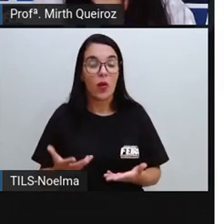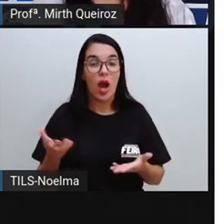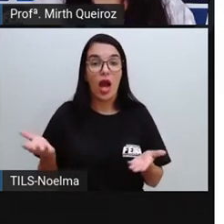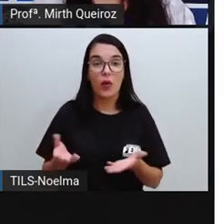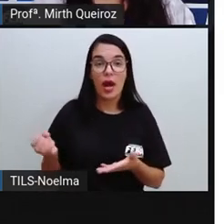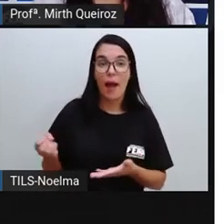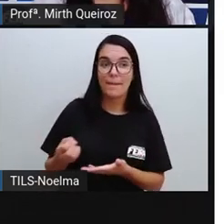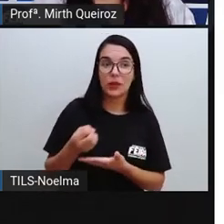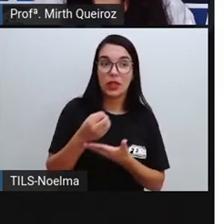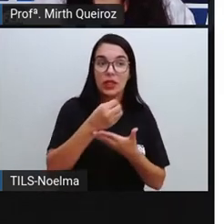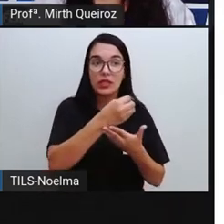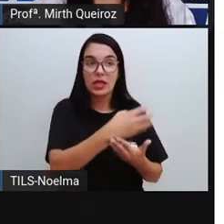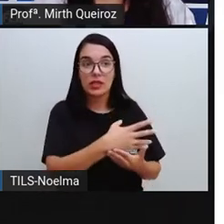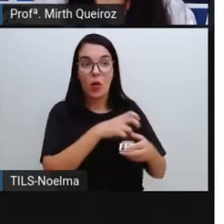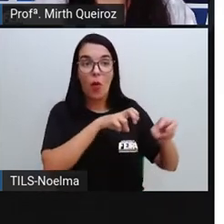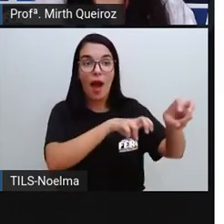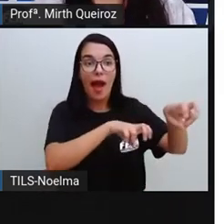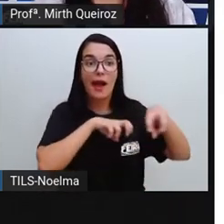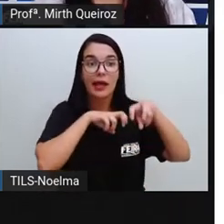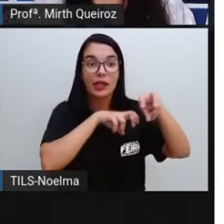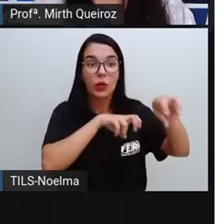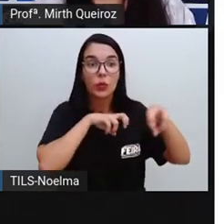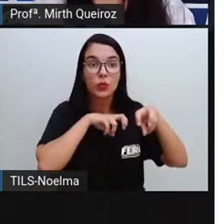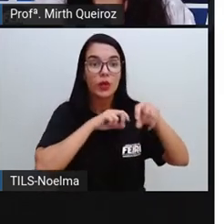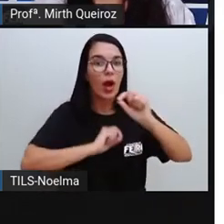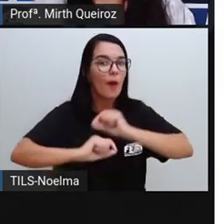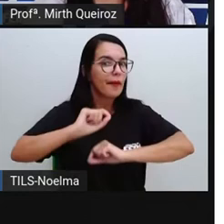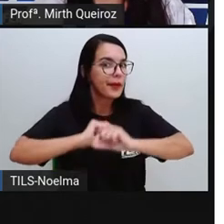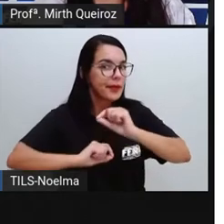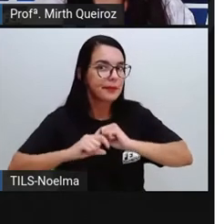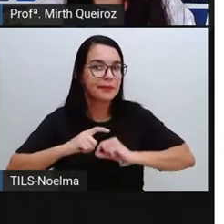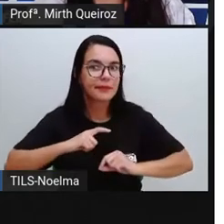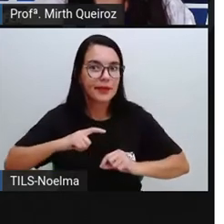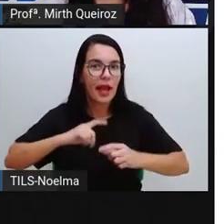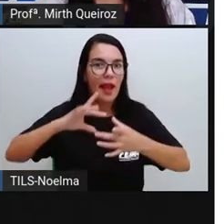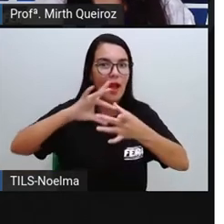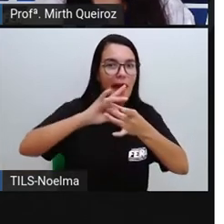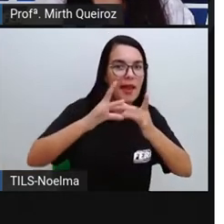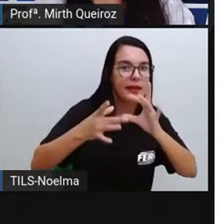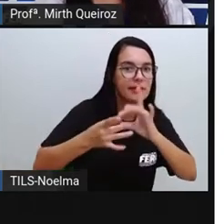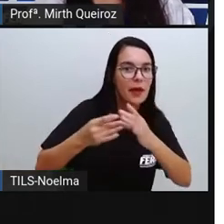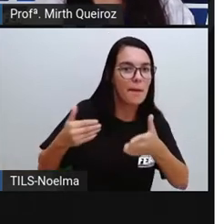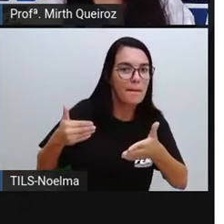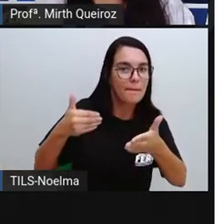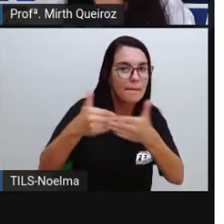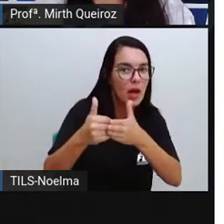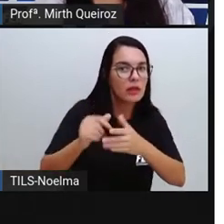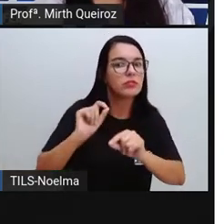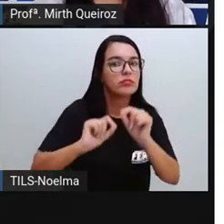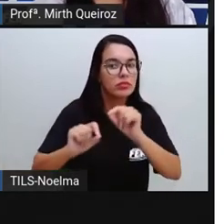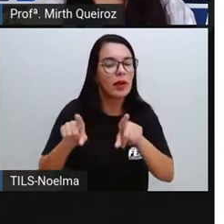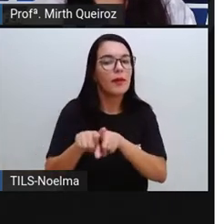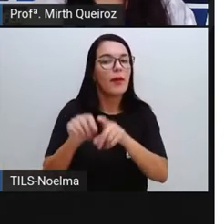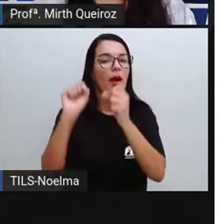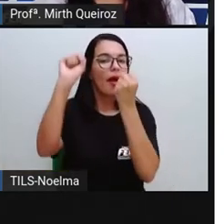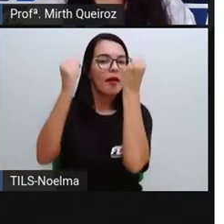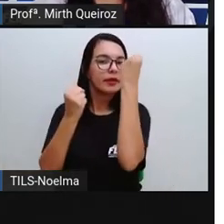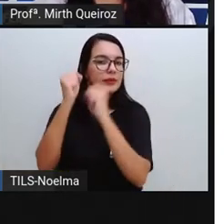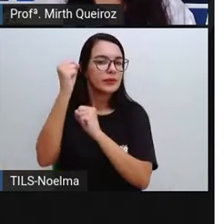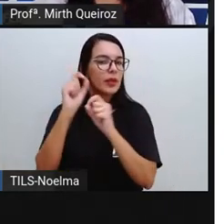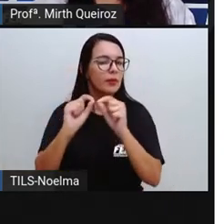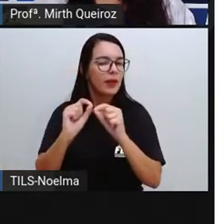A modernização da agricultura. A agropecuária tem relação muito próxima com a indústria. No